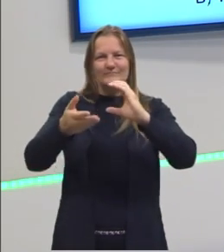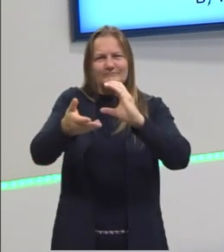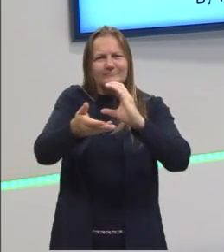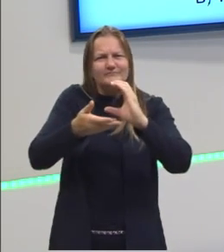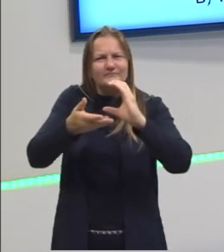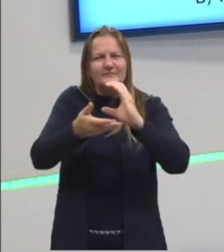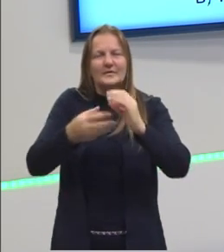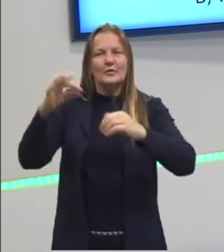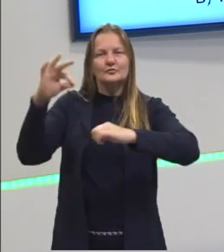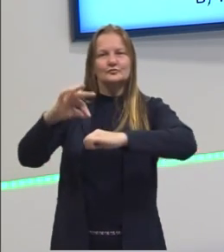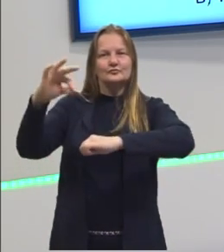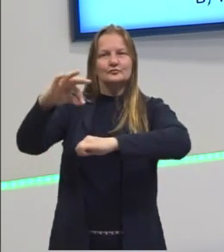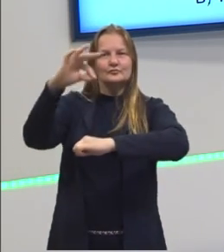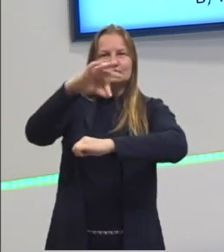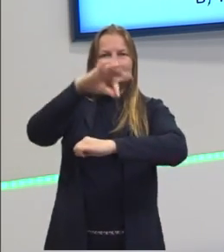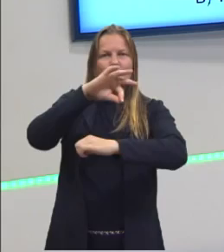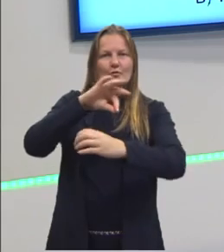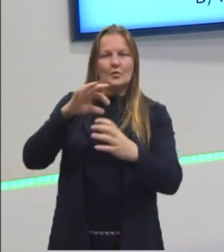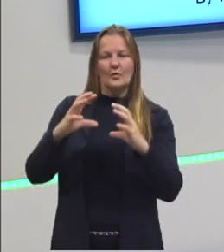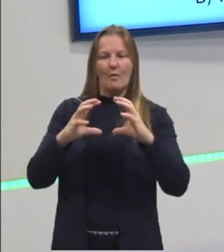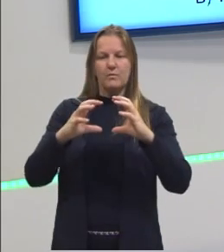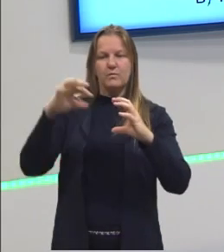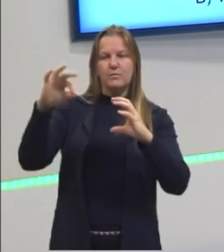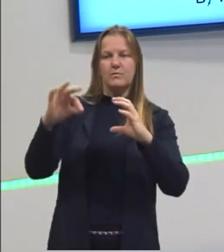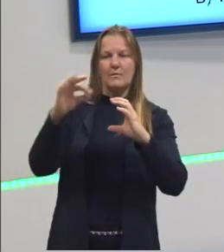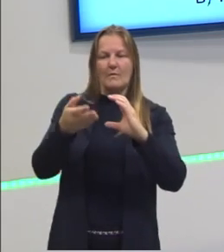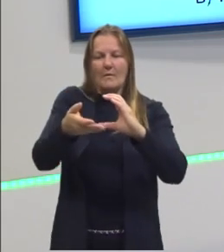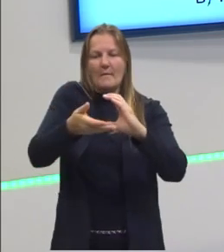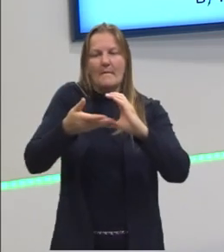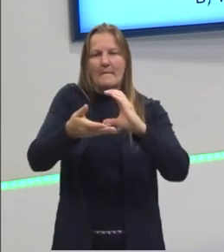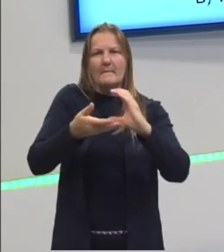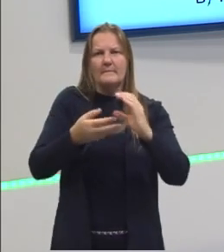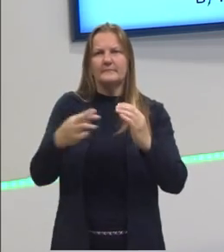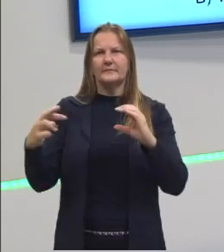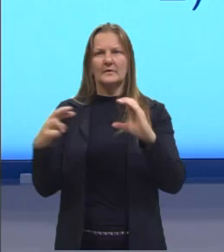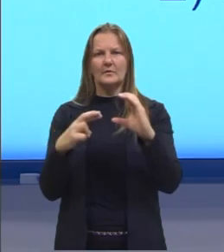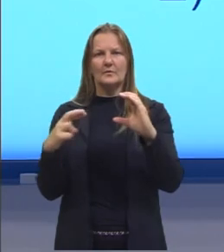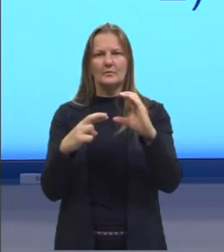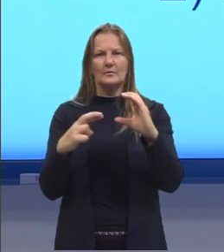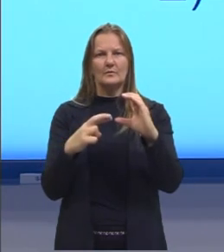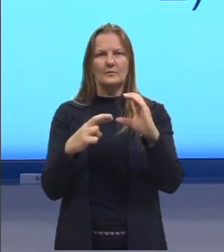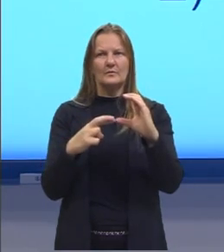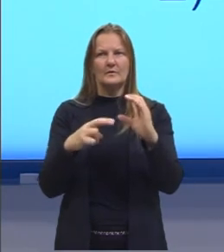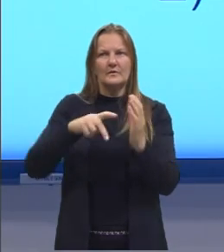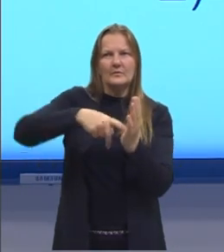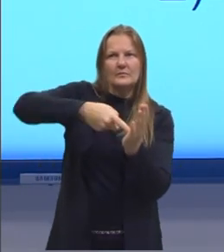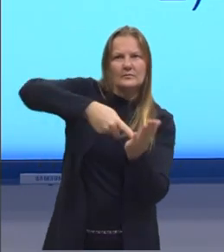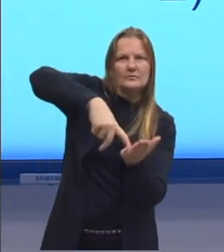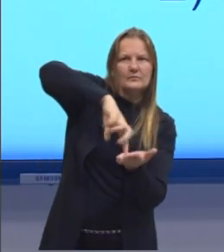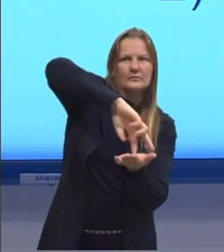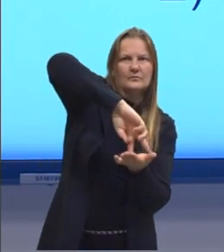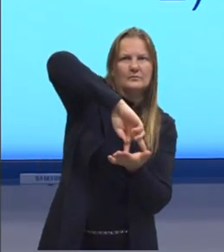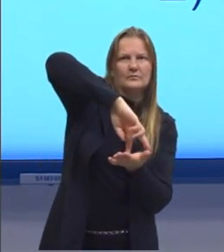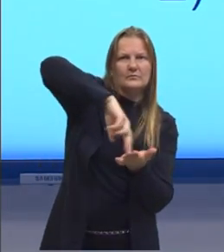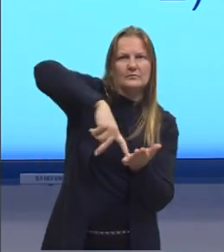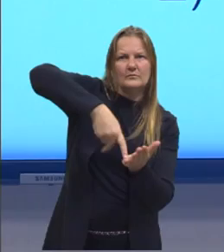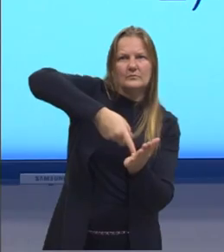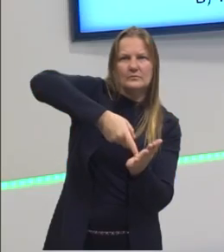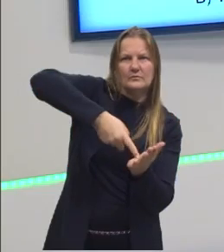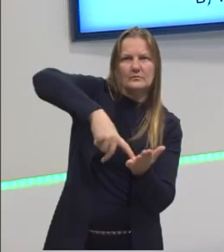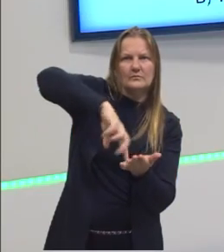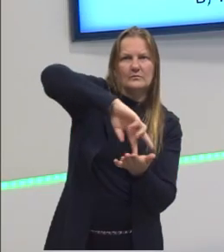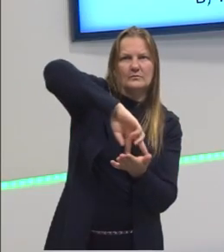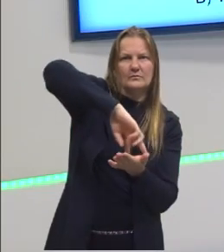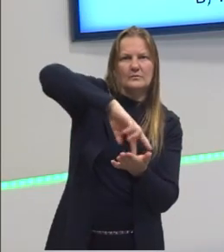fixados os doces Aqui nós temos o raio da seção circular que vai permanecer ali em pelo